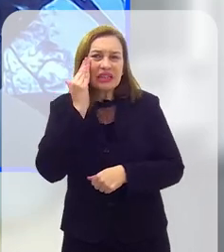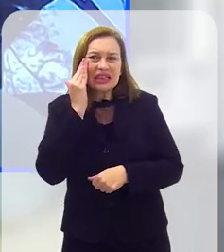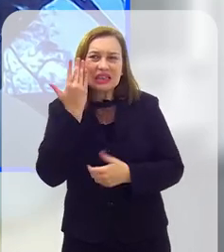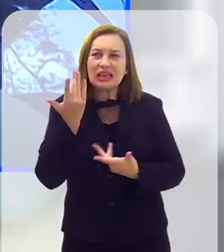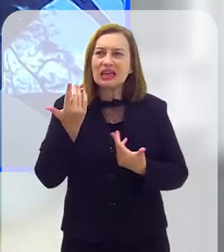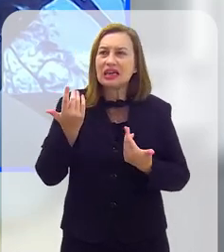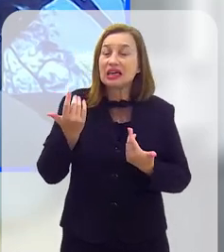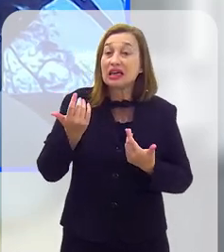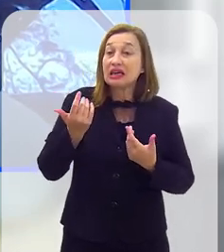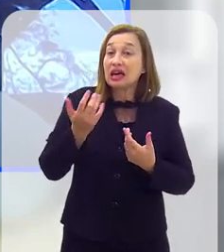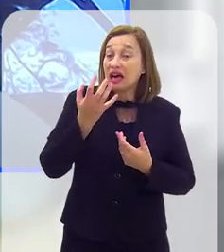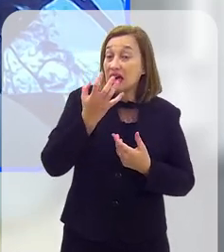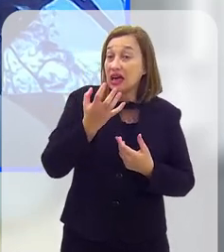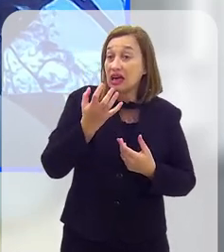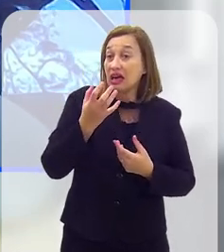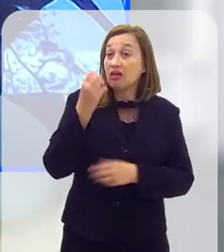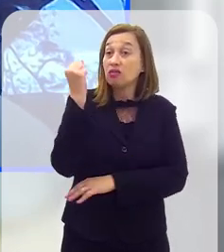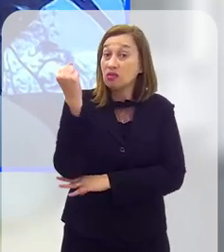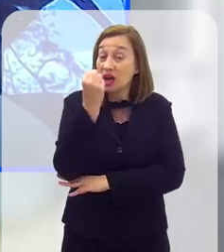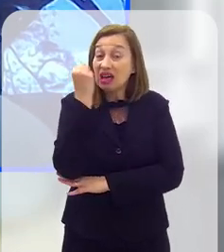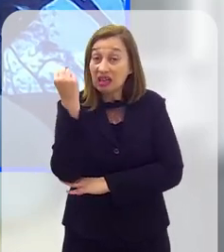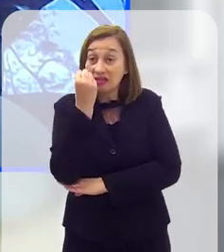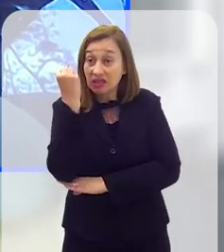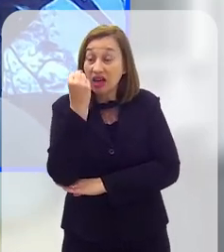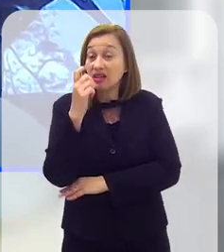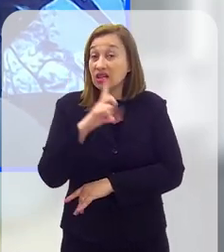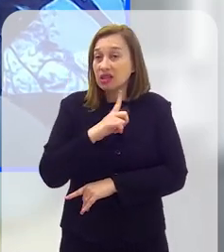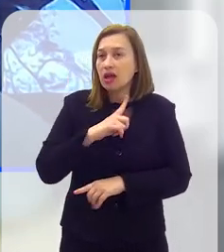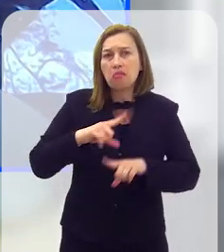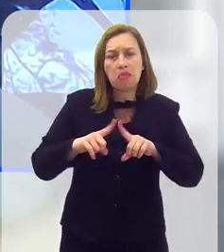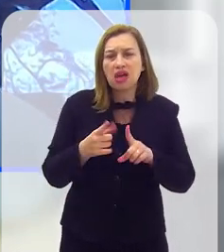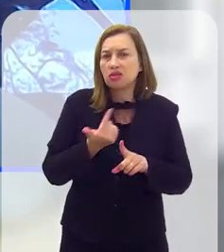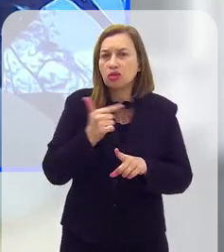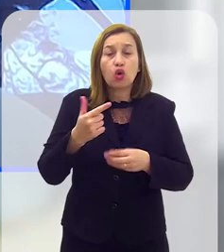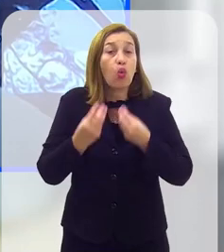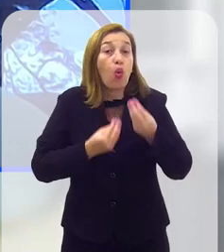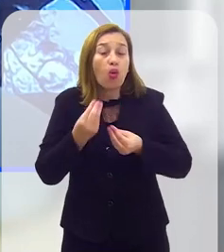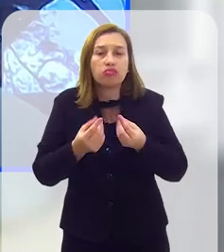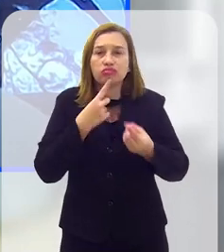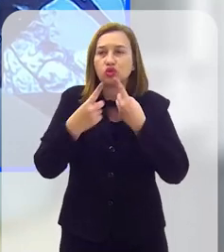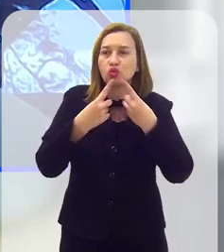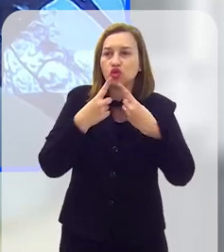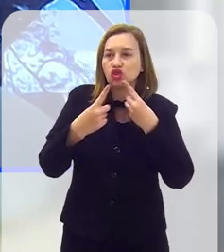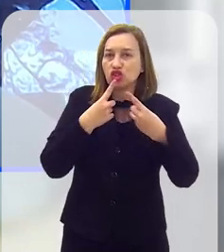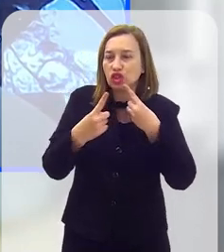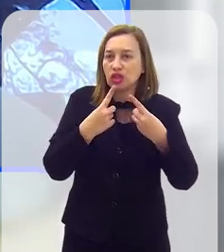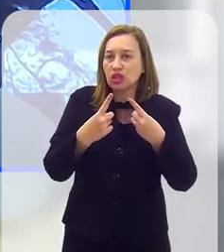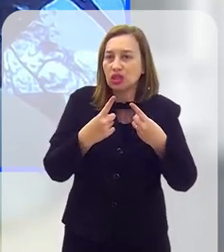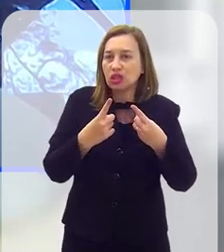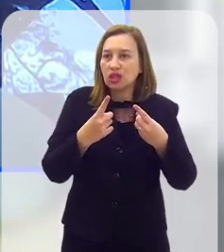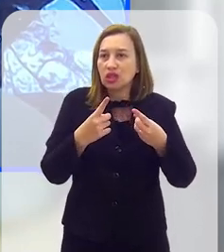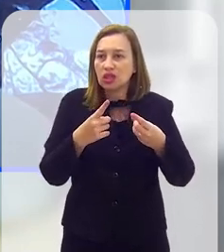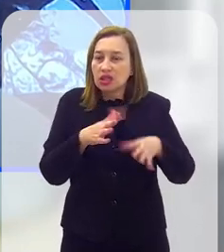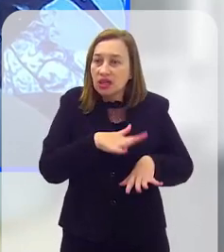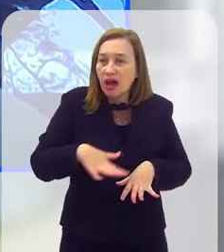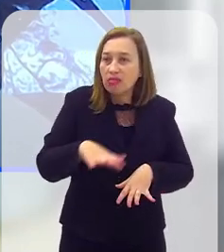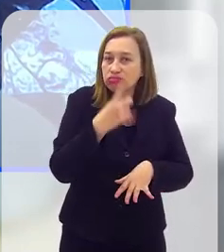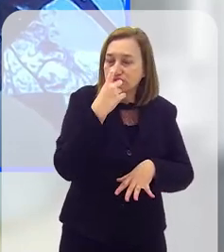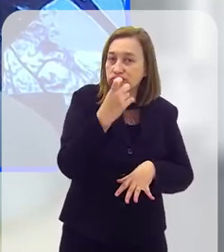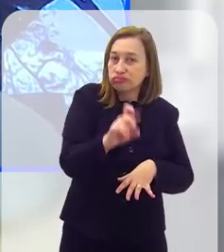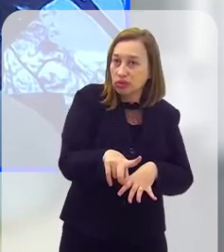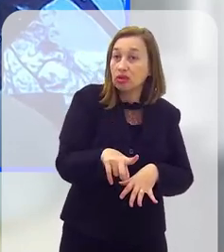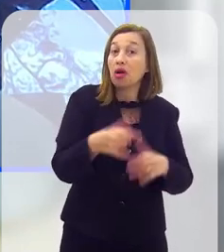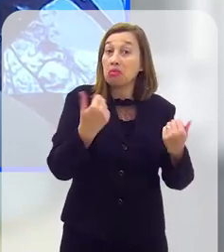para se entender a periculosidade que isso realmente representa. Mas é indiscutível que a cadeia do lixo, ela precisa